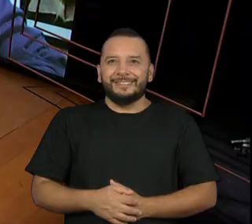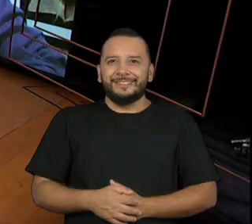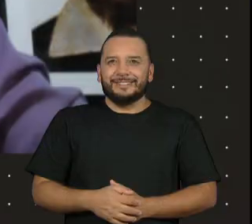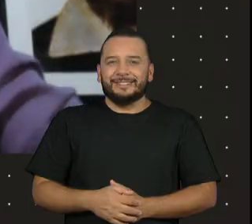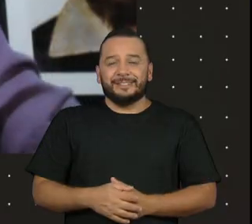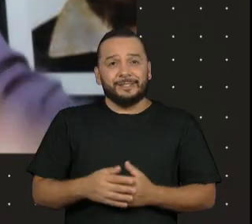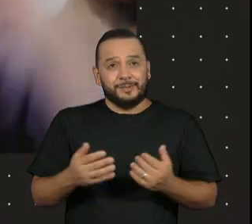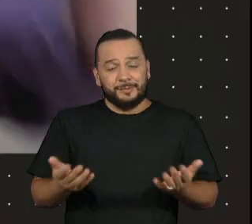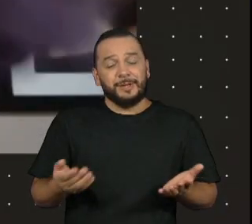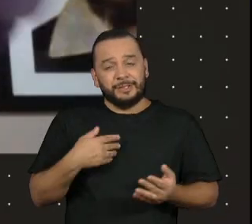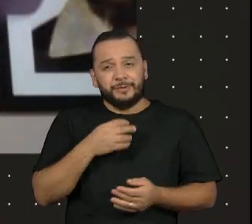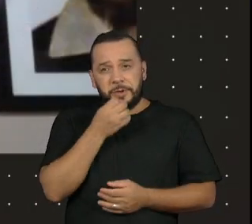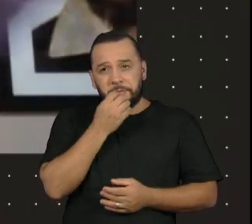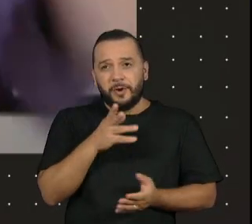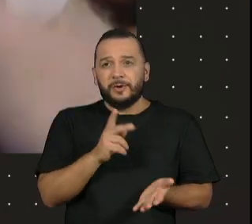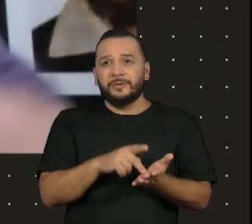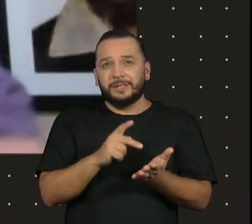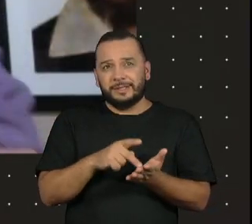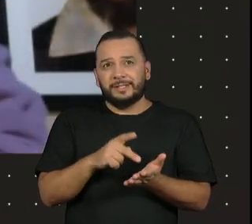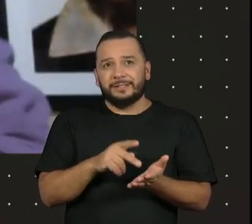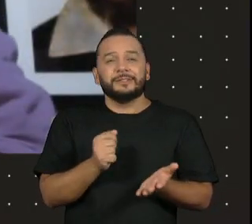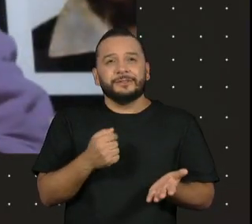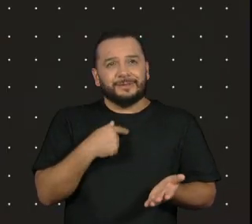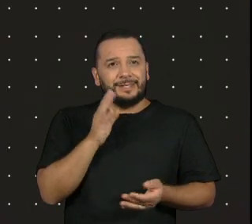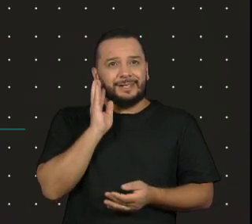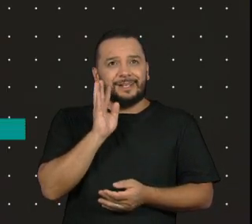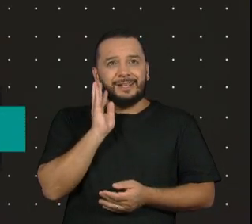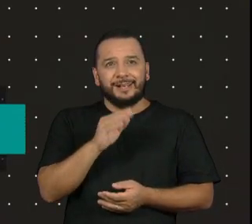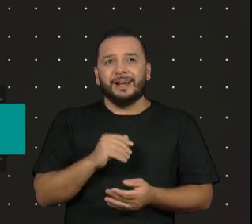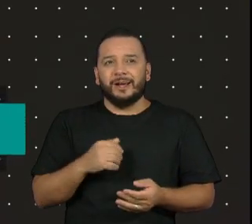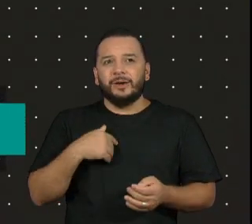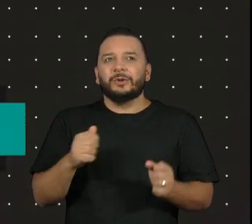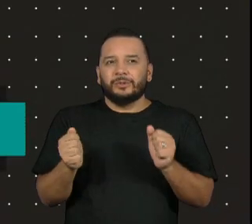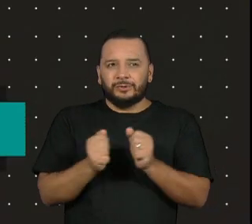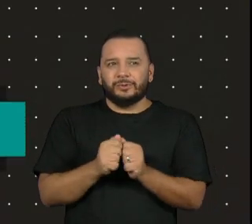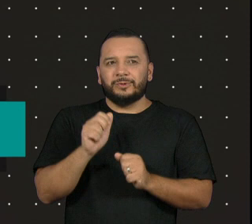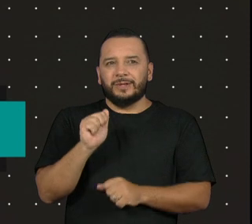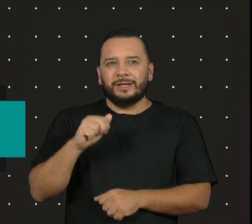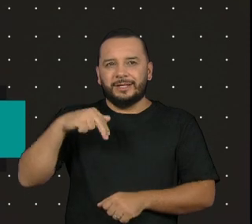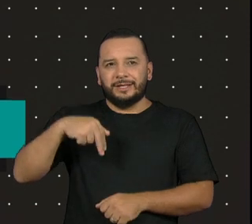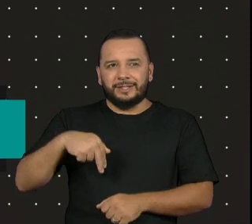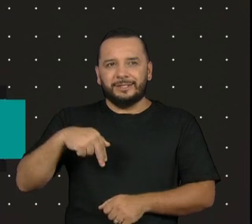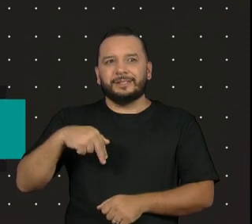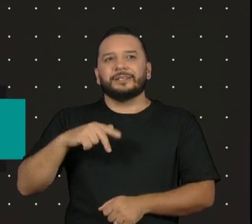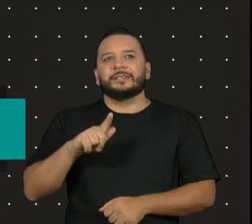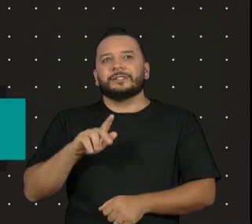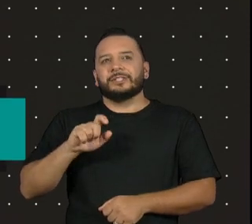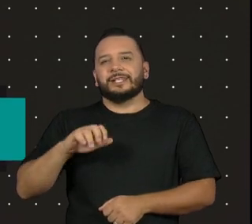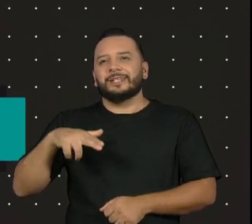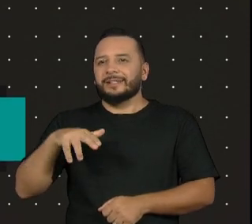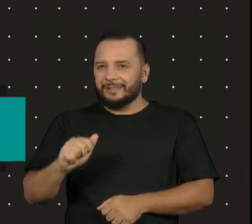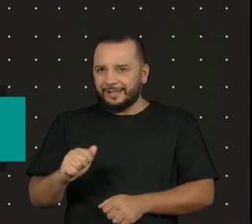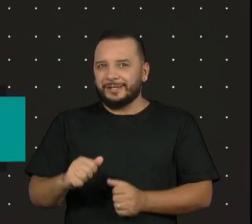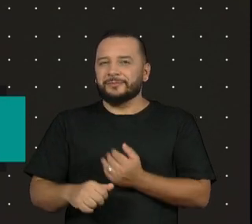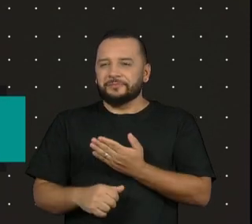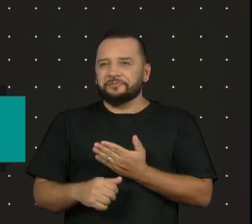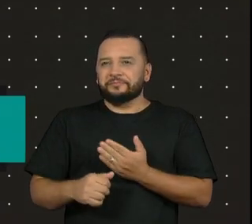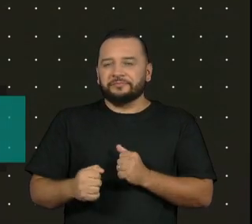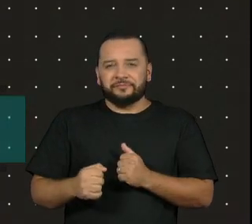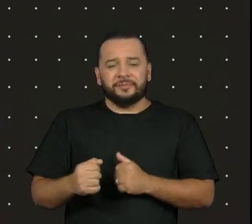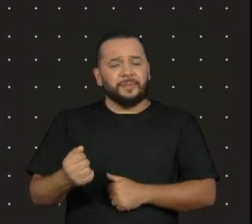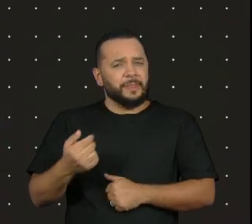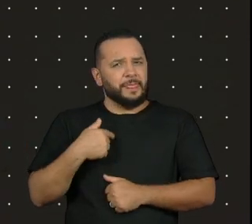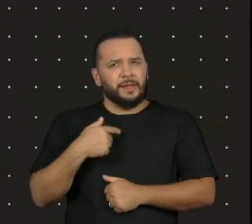Mas foi muito bom. Foi bem legal com a Angelina Muniz, fazia a mocinha. Nunca